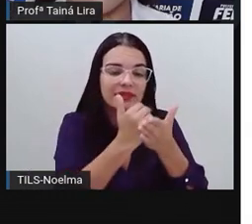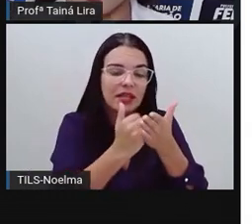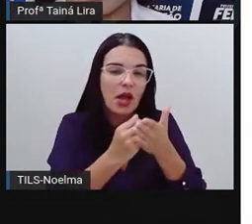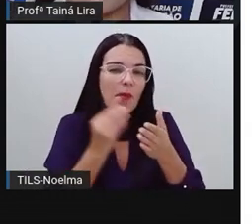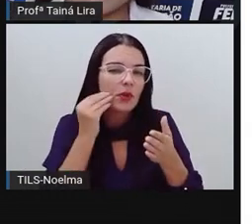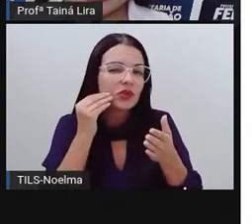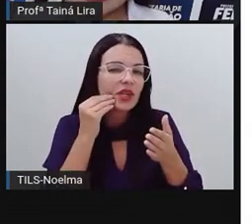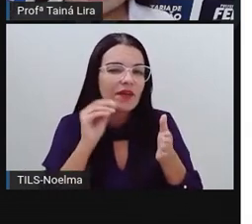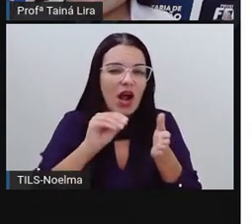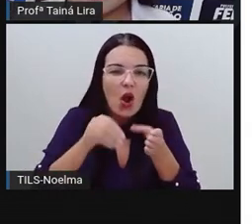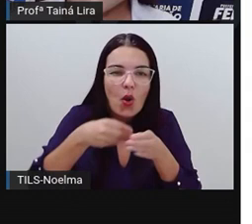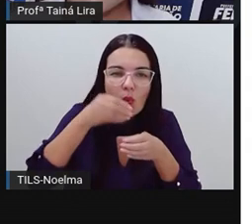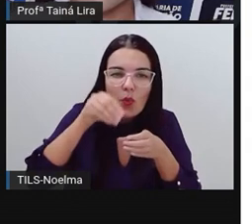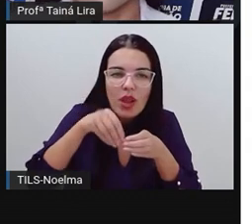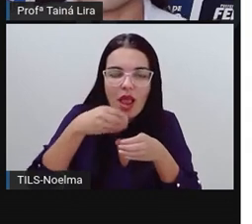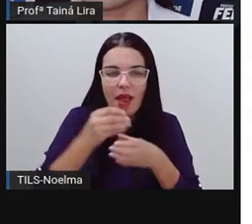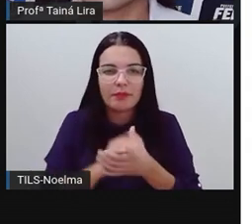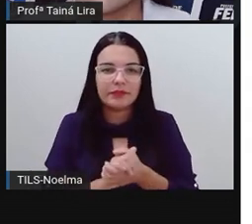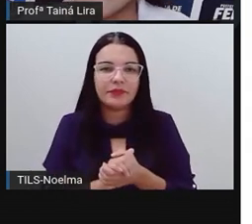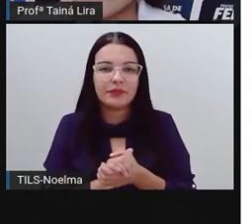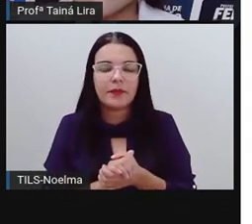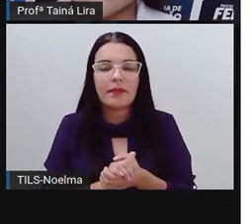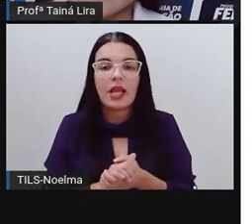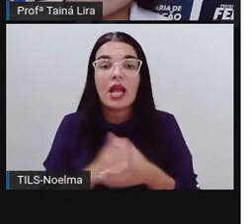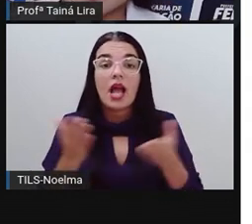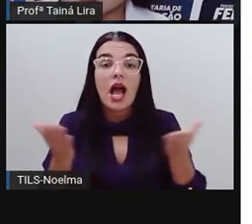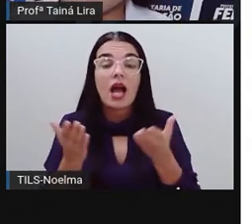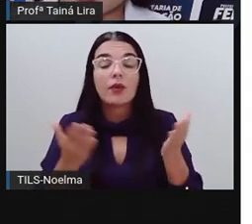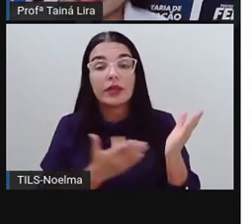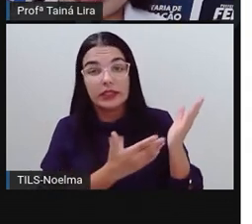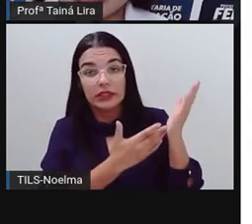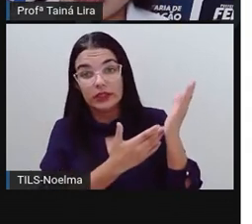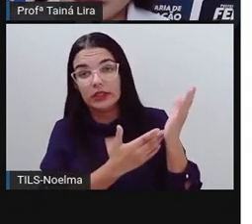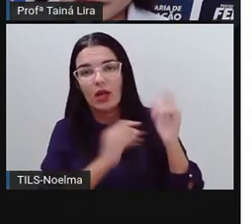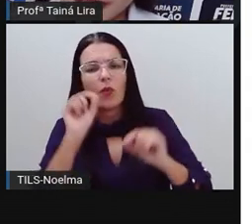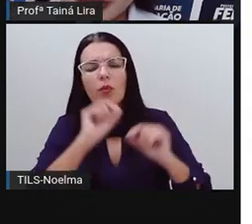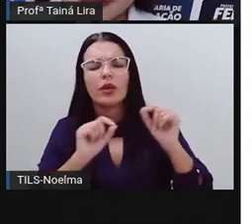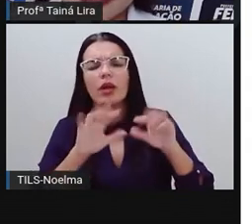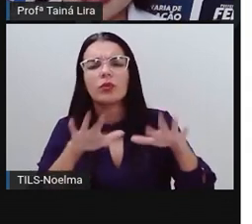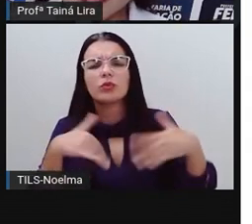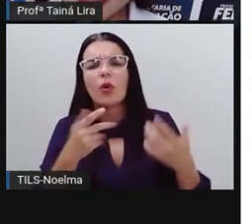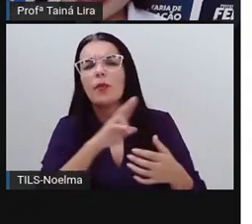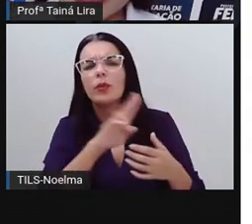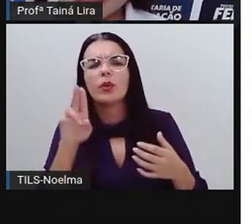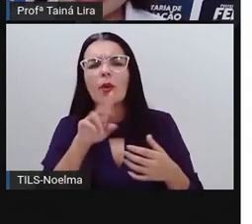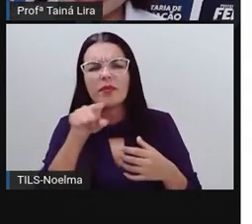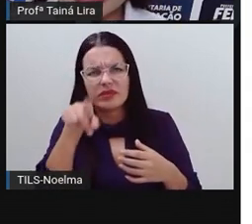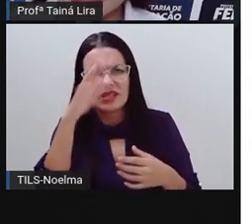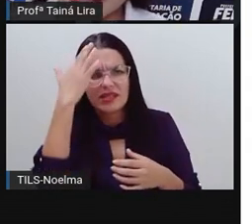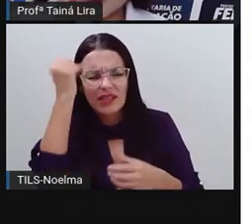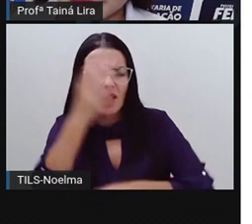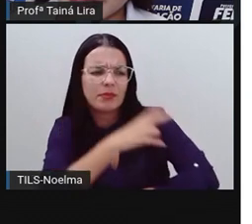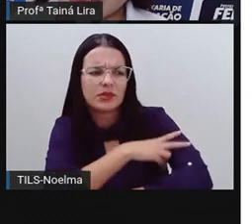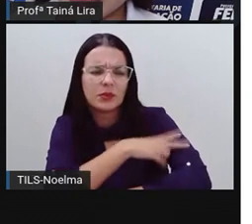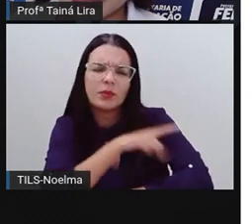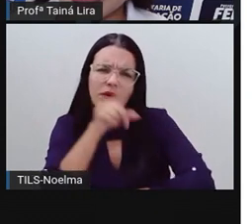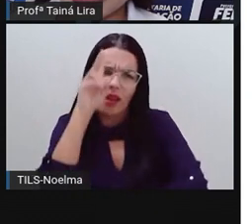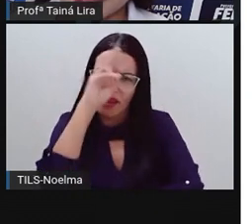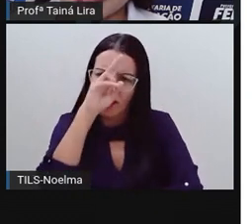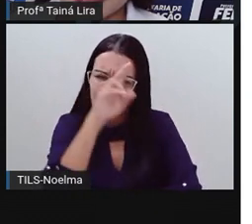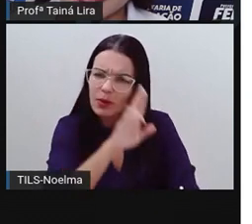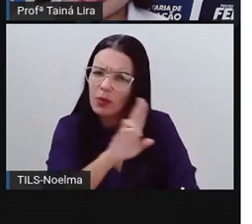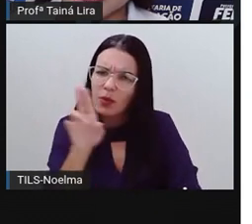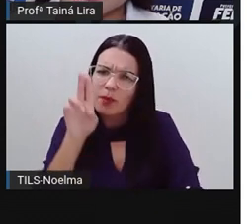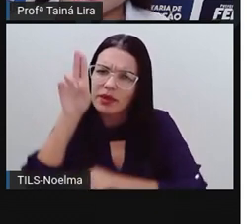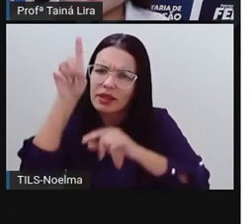sorvete. Mas vamos lá. E esse gráfico aqui, que tipo de gráfico é esse? Será que o segundo ano ainda lembra? Que tipo de